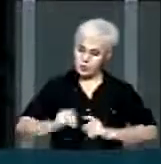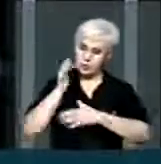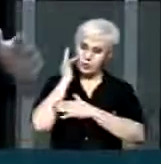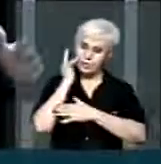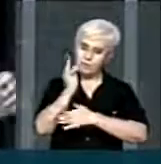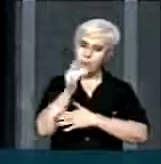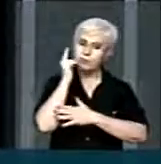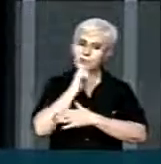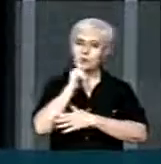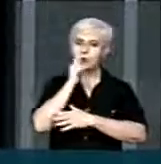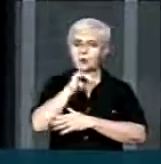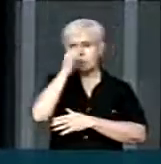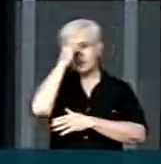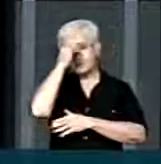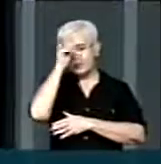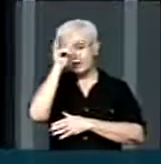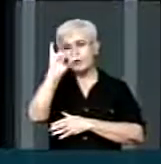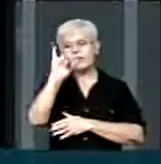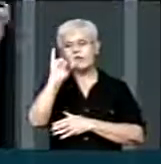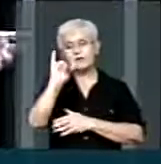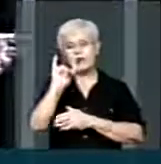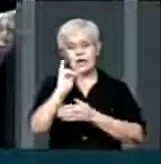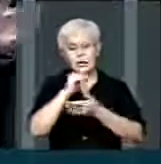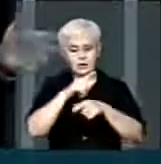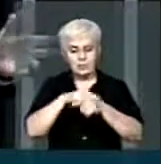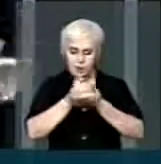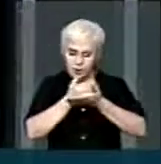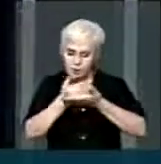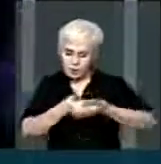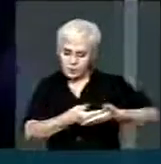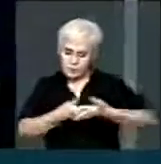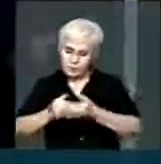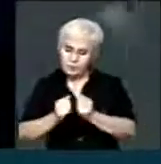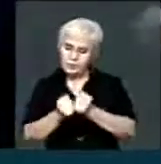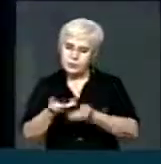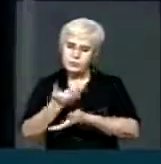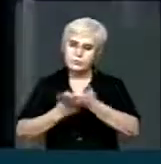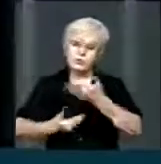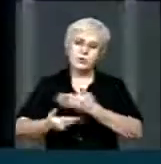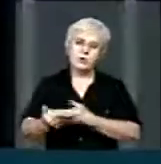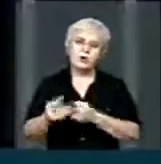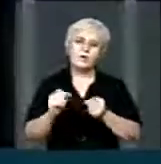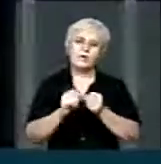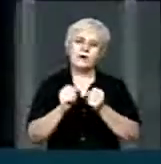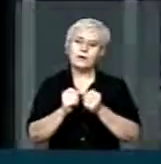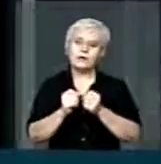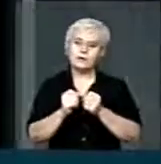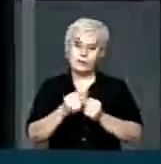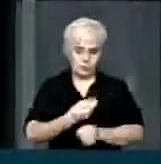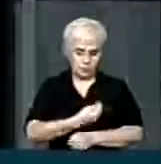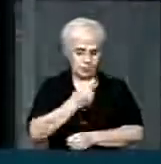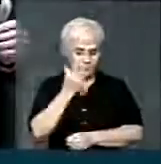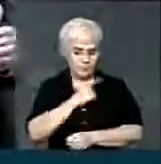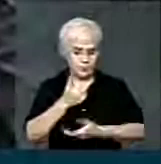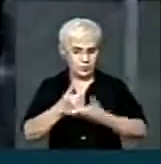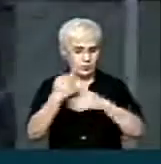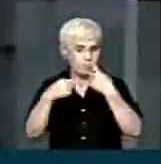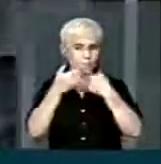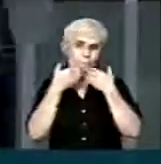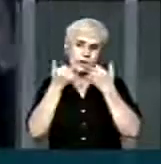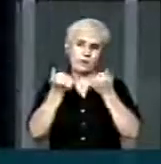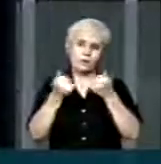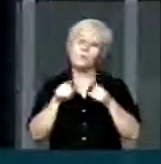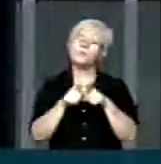simples, rápidas, como dieta, medicação, hormônio, fazendo com que as coisas evoluíssem. Outras conquistas